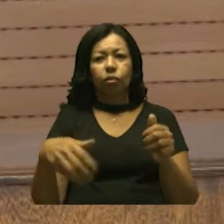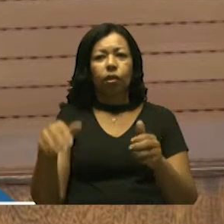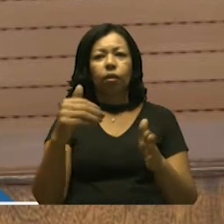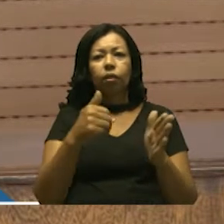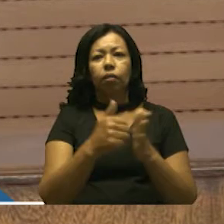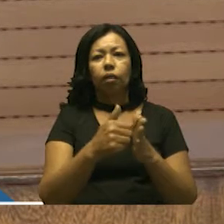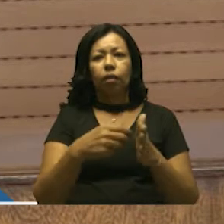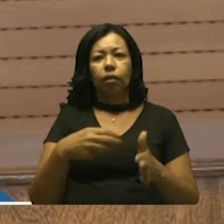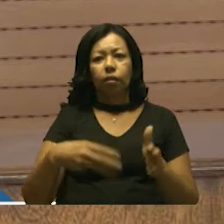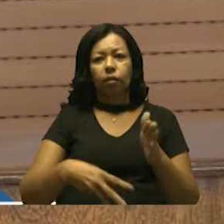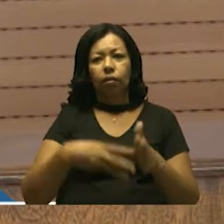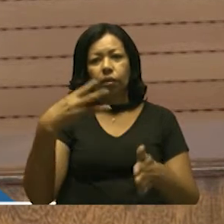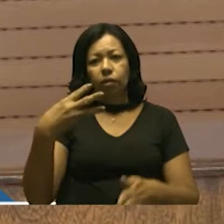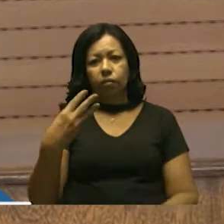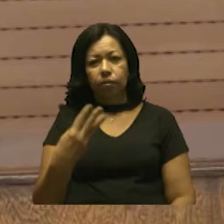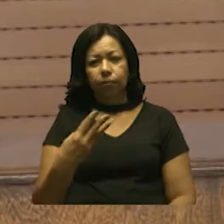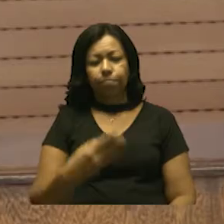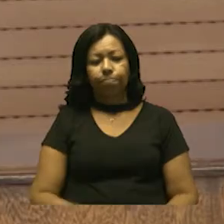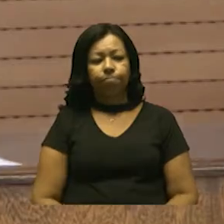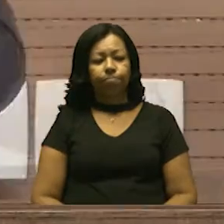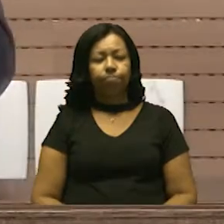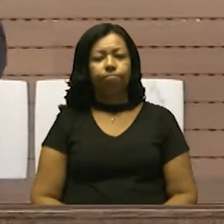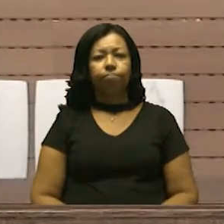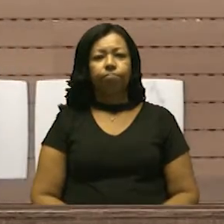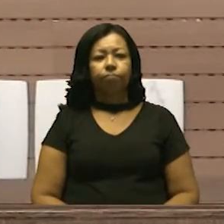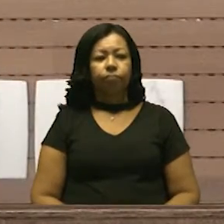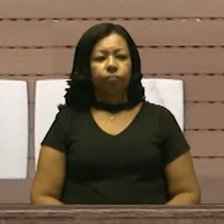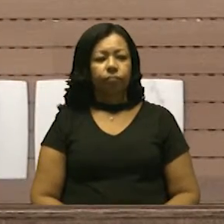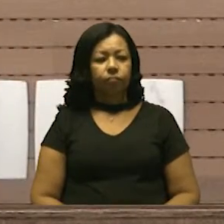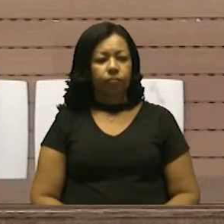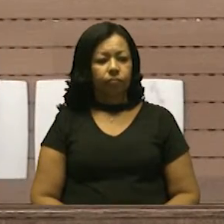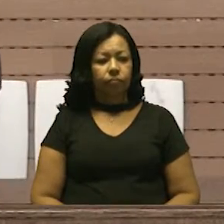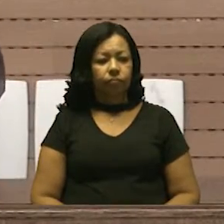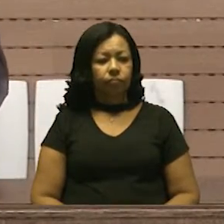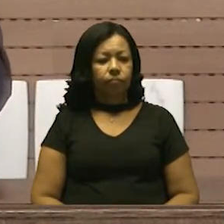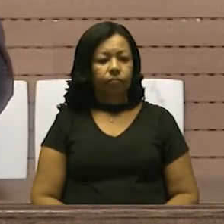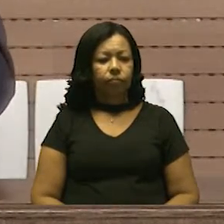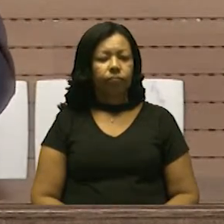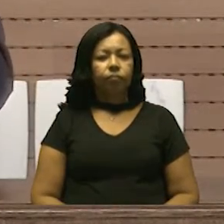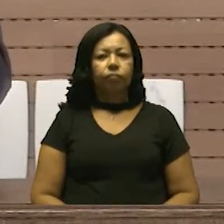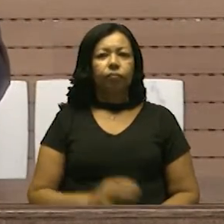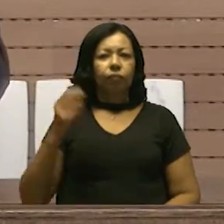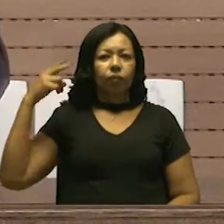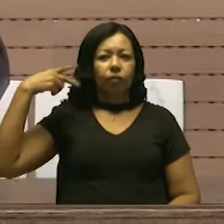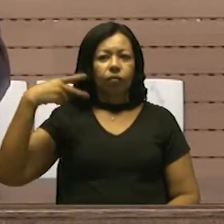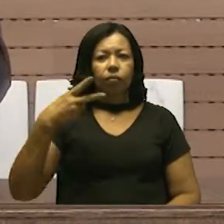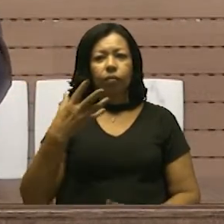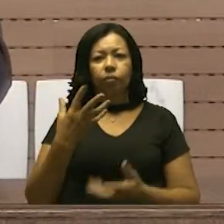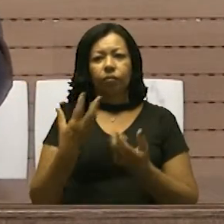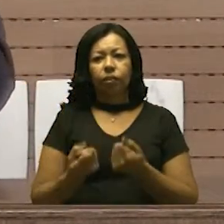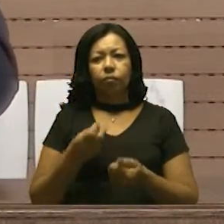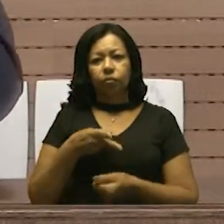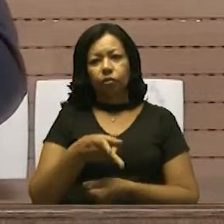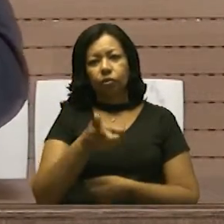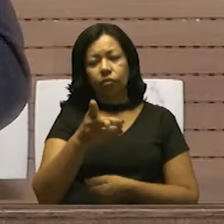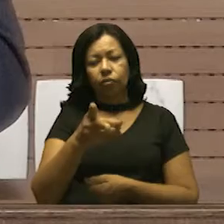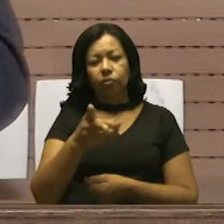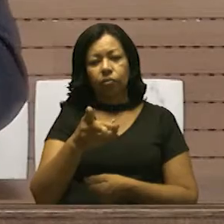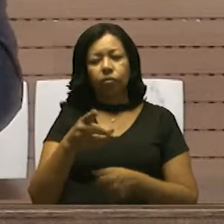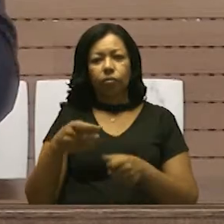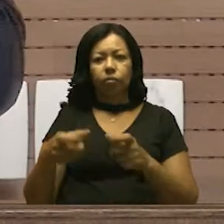ao terceiro. Submeto ao plenário a questão de ordem do vereador Agnaldo Araújo. Os vereadores que forem pela aprovação,